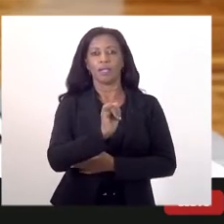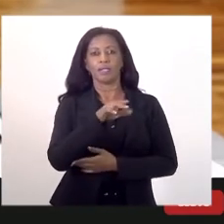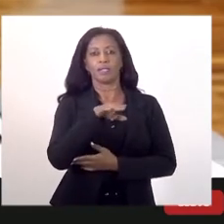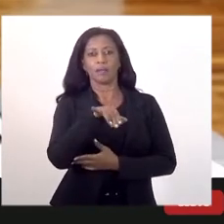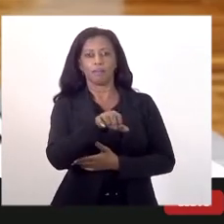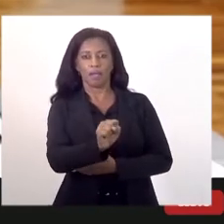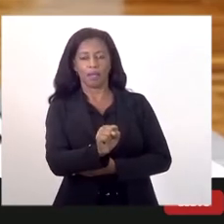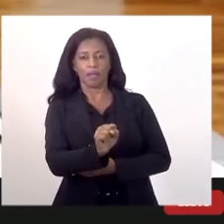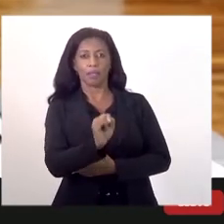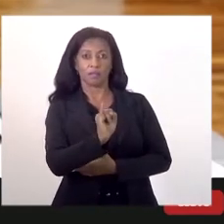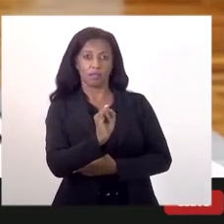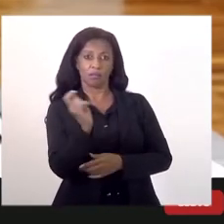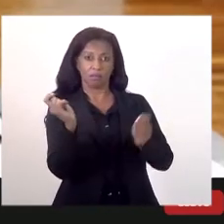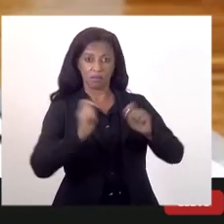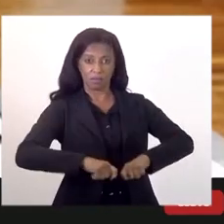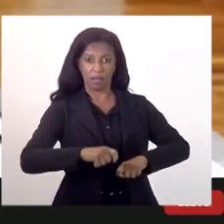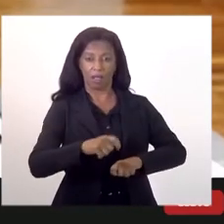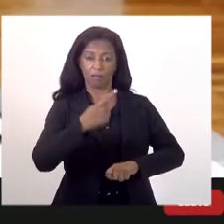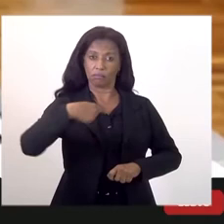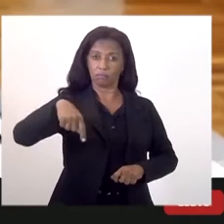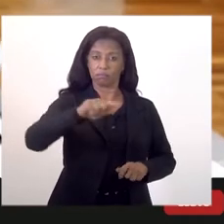Isso se deve a vocês,